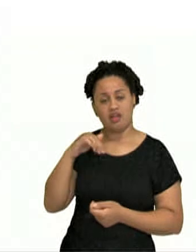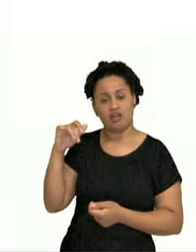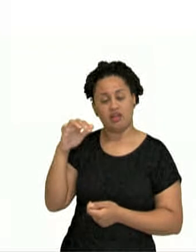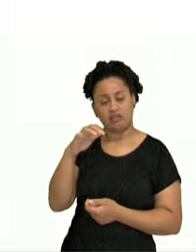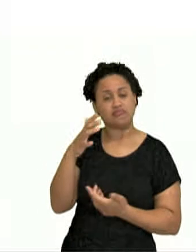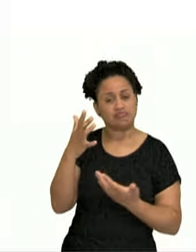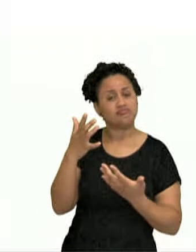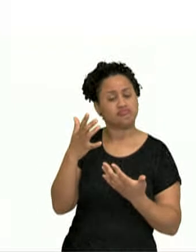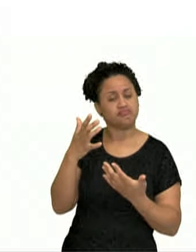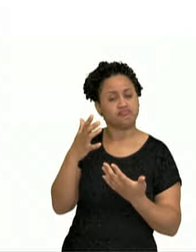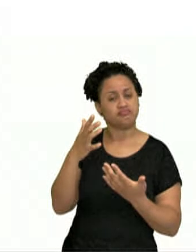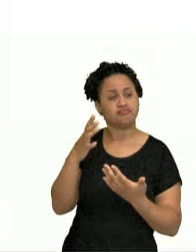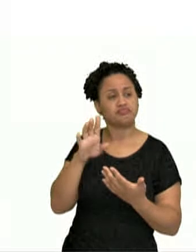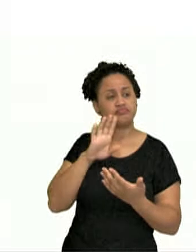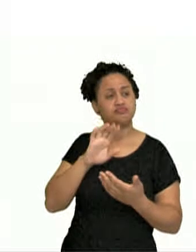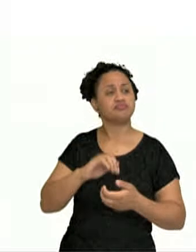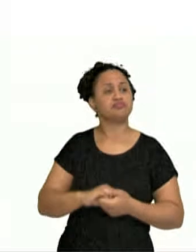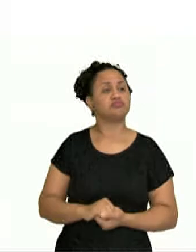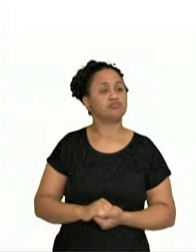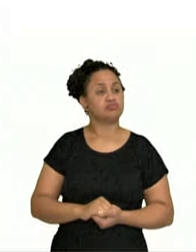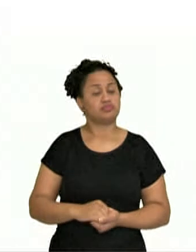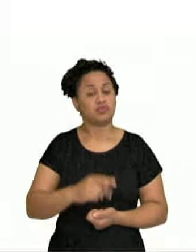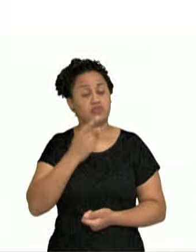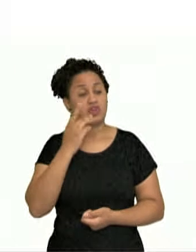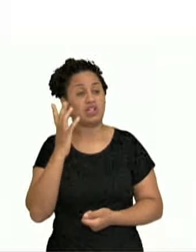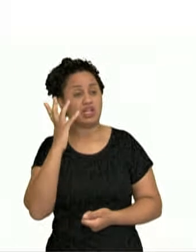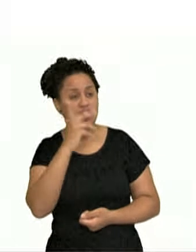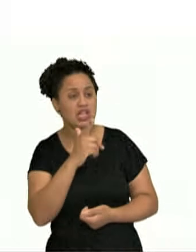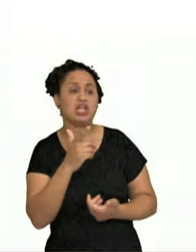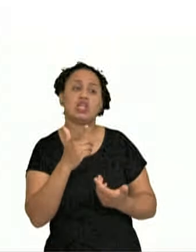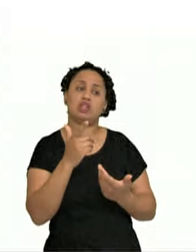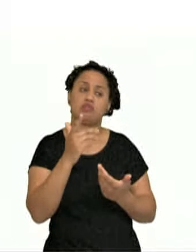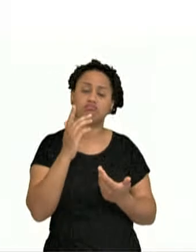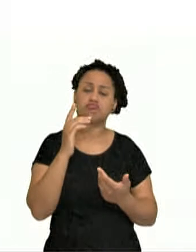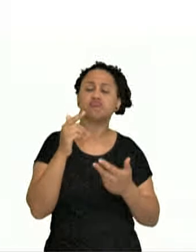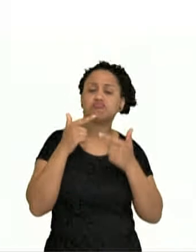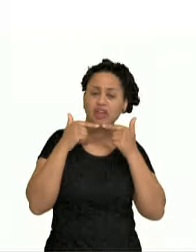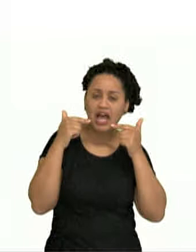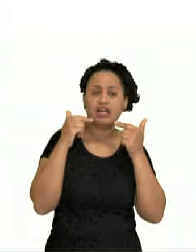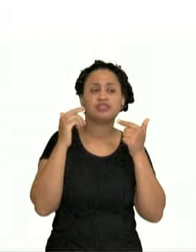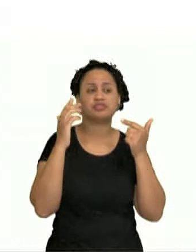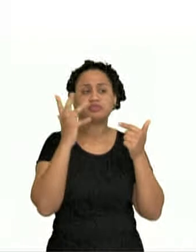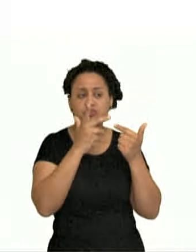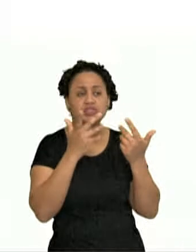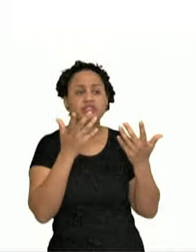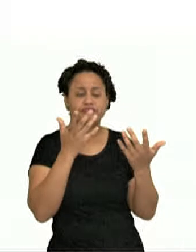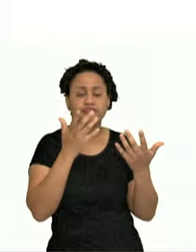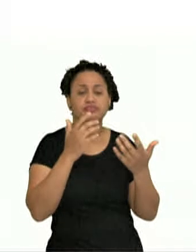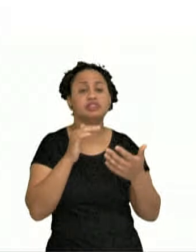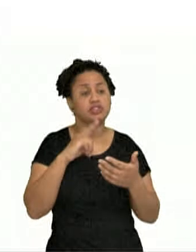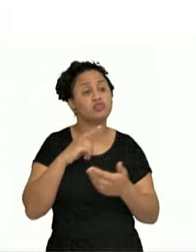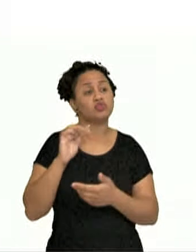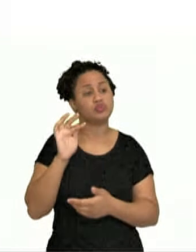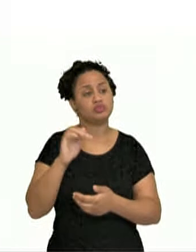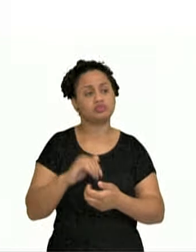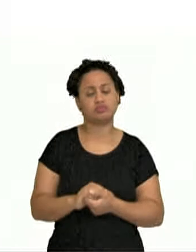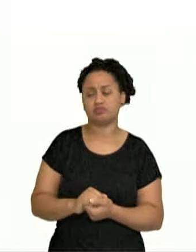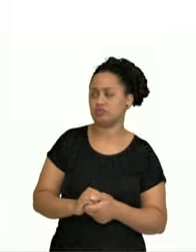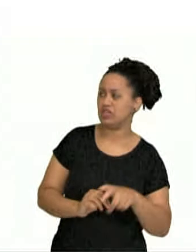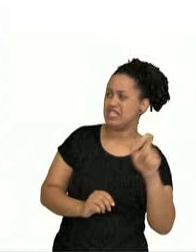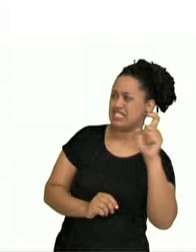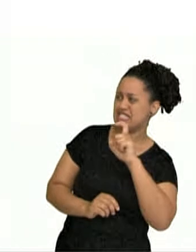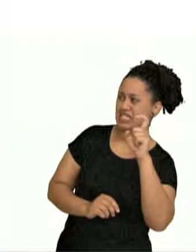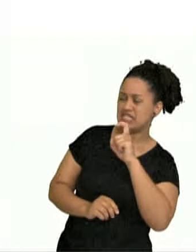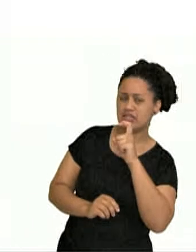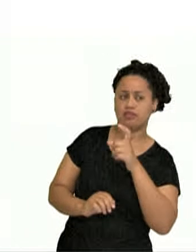tiene futuro. Aí o amiguinho dele taca spray na aranha, né? E ele diz, me parece que é gaturinho, não lhe gusta a competência.